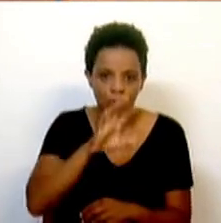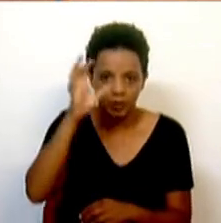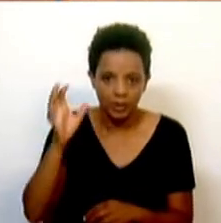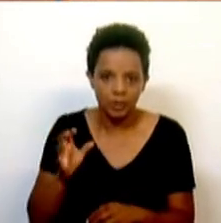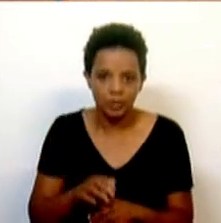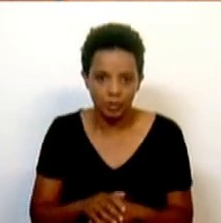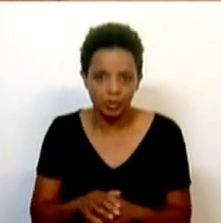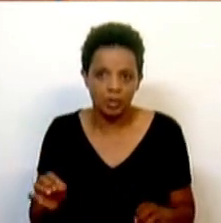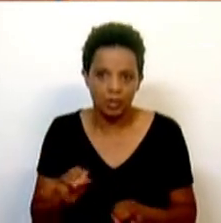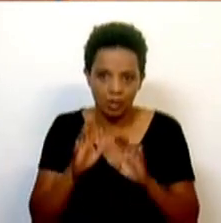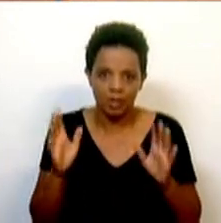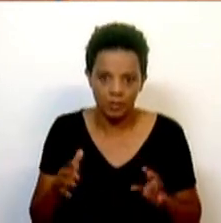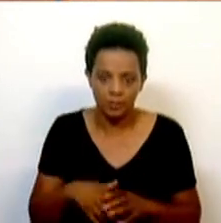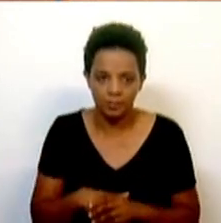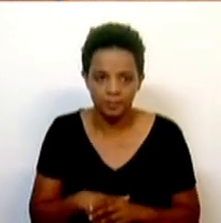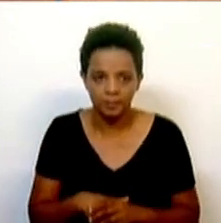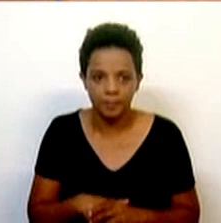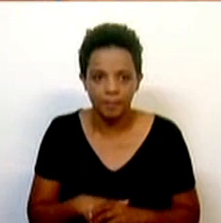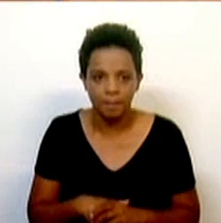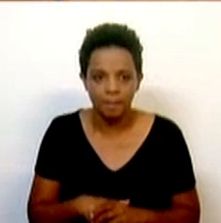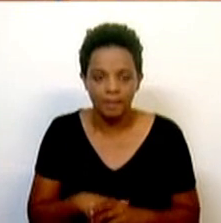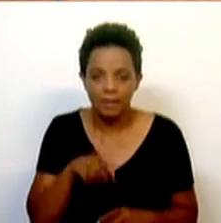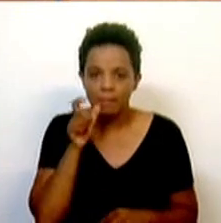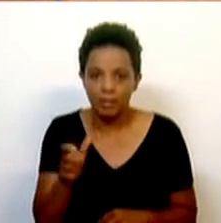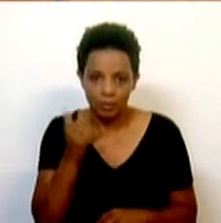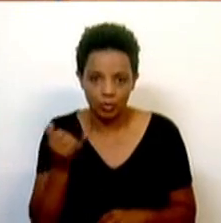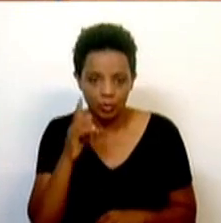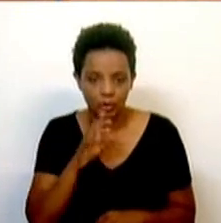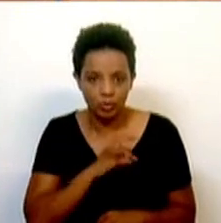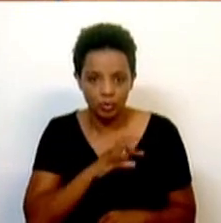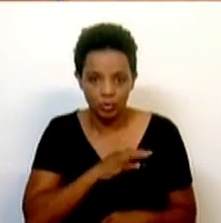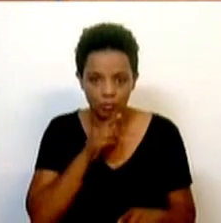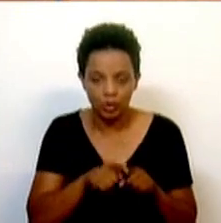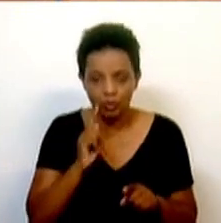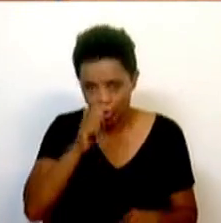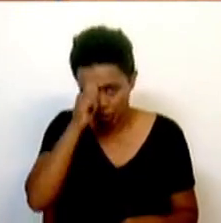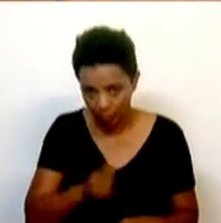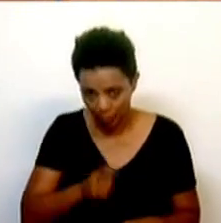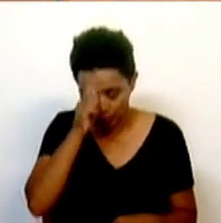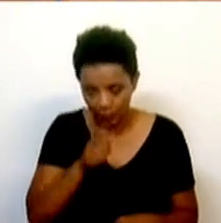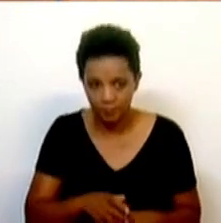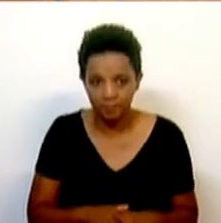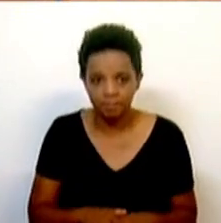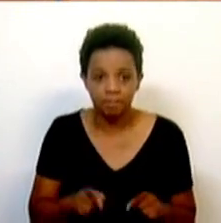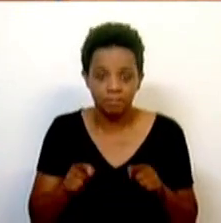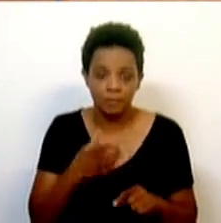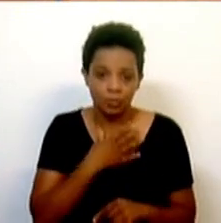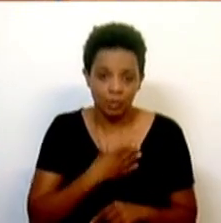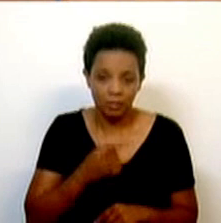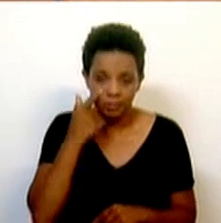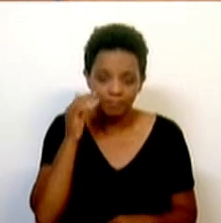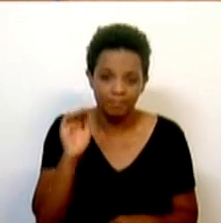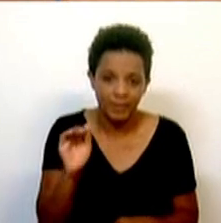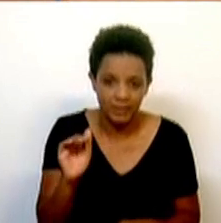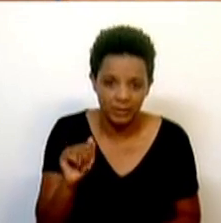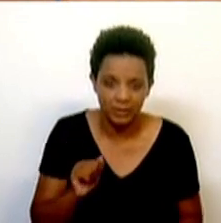como não podia deixar de ser. A segunda palavra, senhoras e senhores deputados, é de respeito. E aqui eu gostaria de chamar a